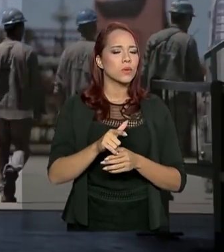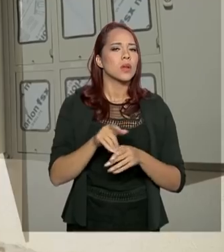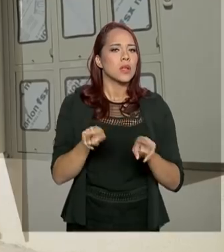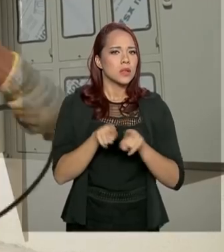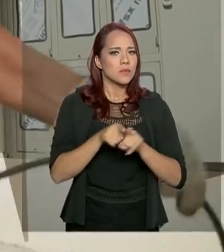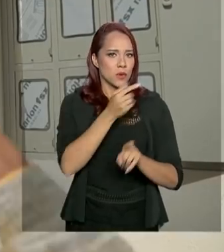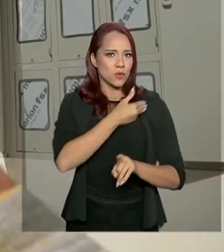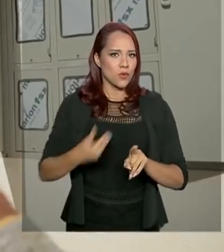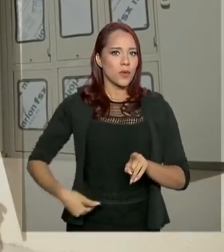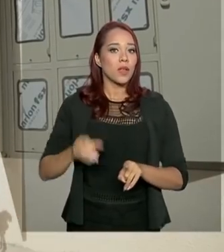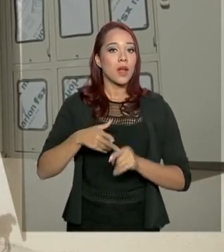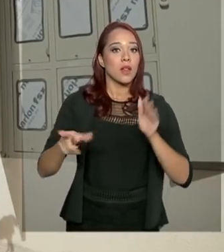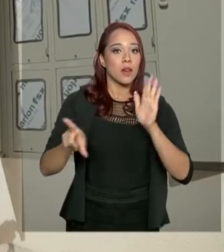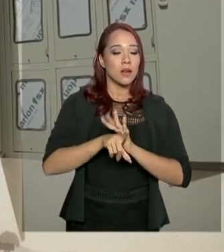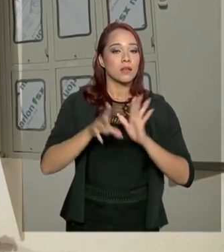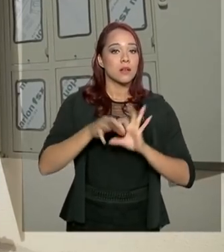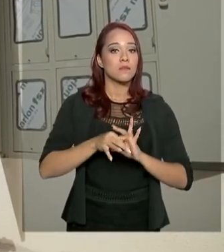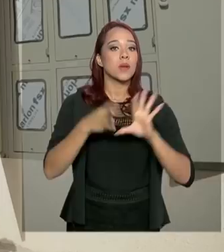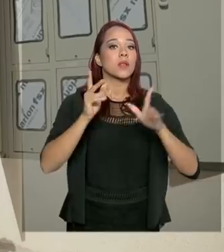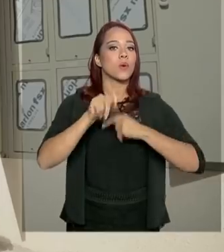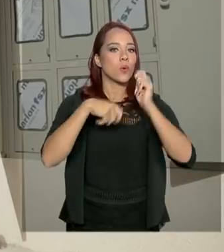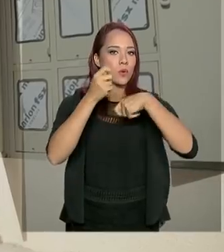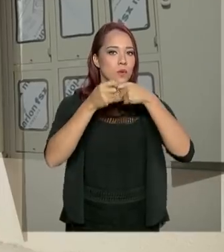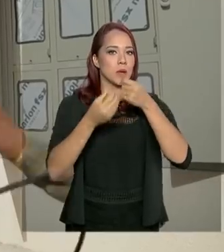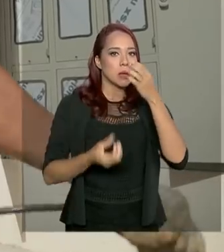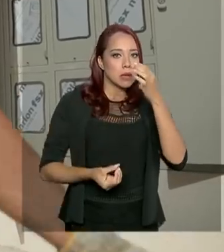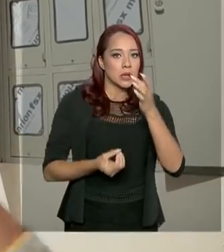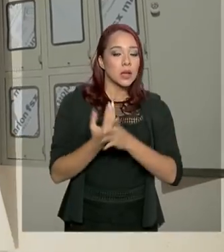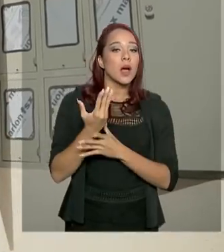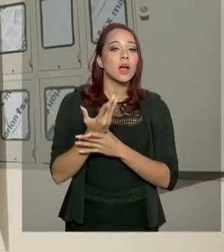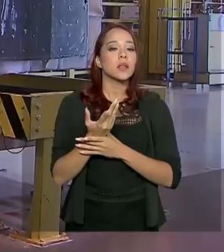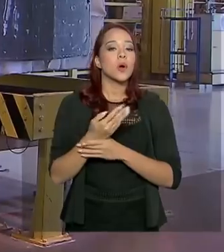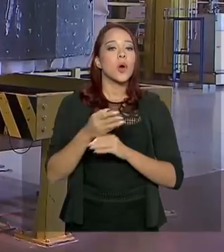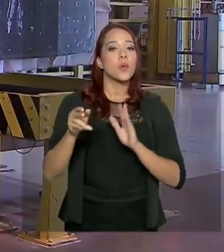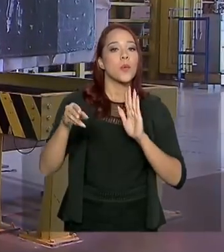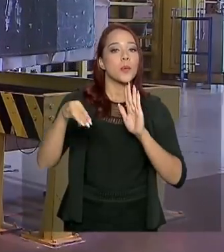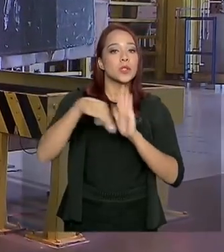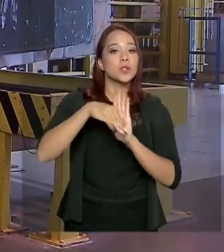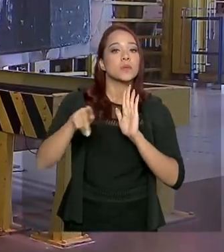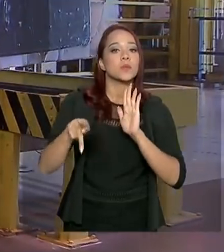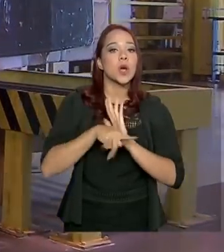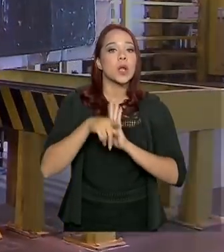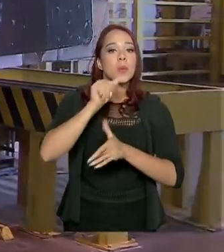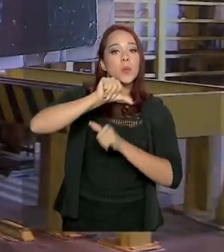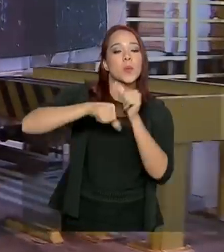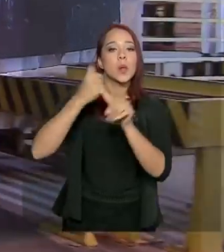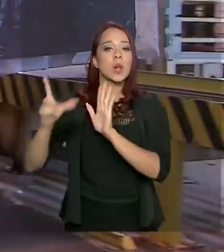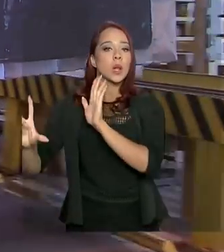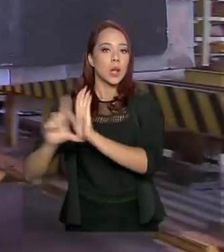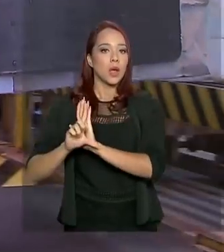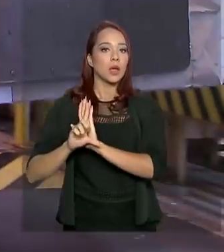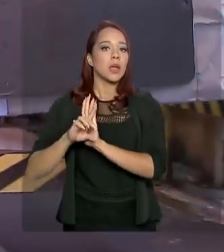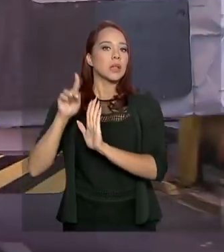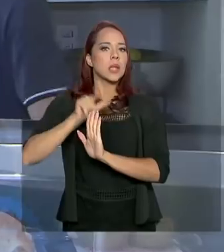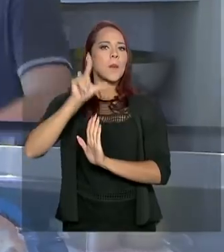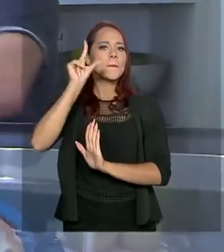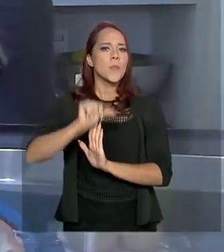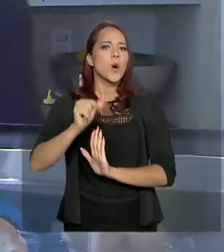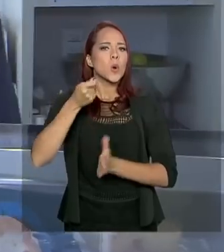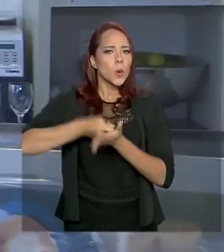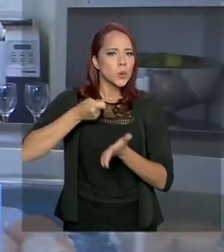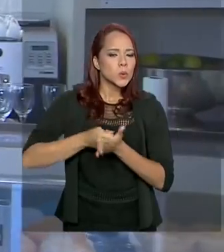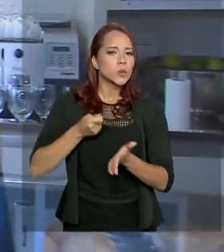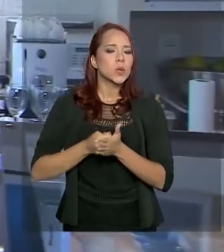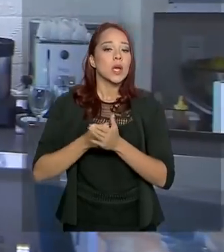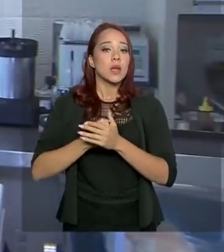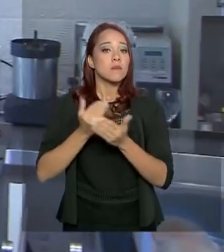federal foi a Lei da Liberdade Econômica. Criada como medida provisória e transformada em lei, ela prevê menos burocracia e mais